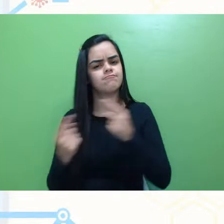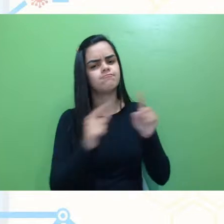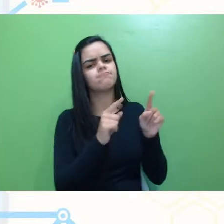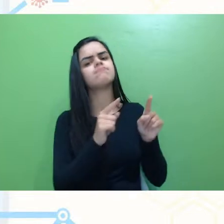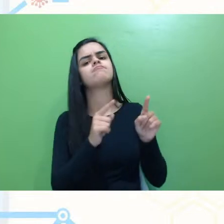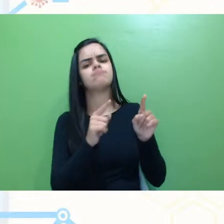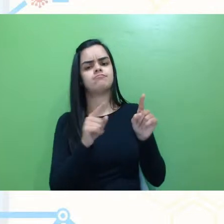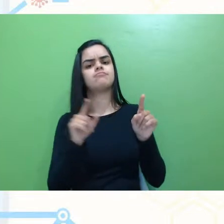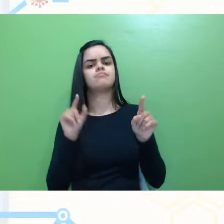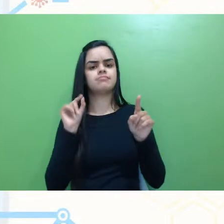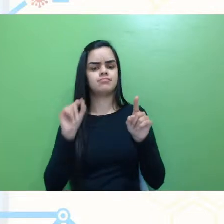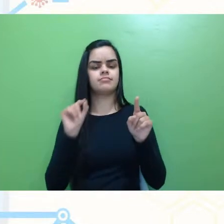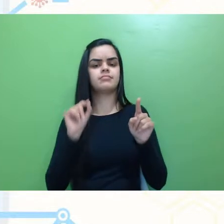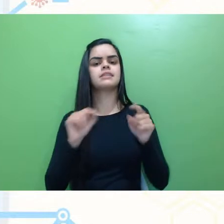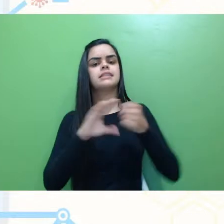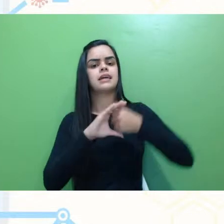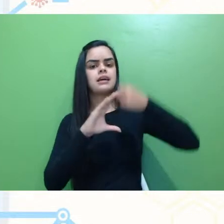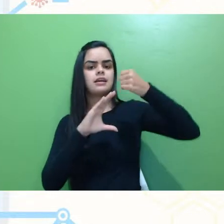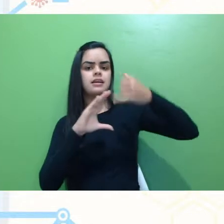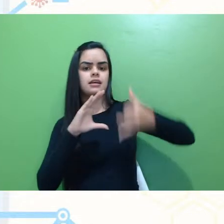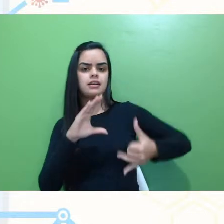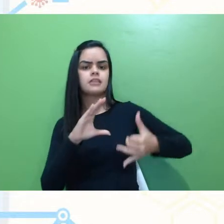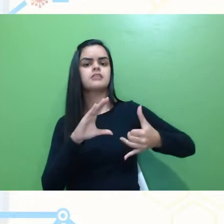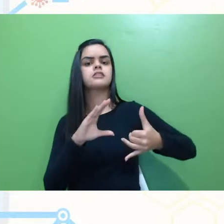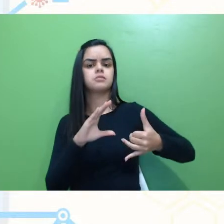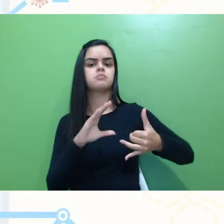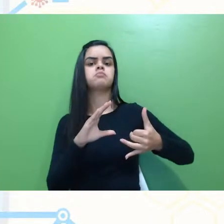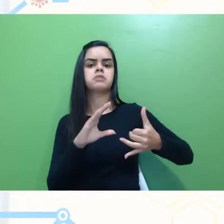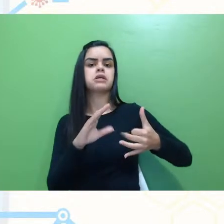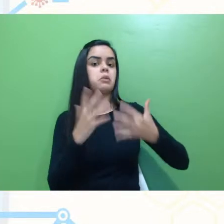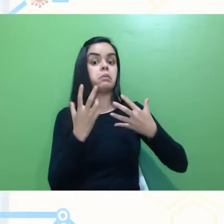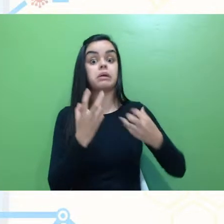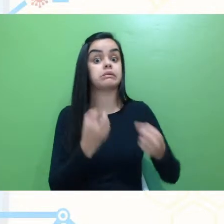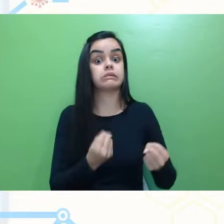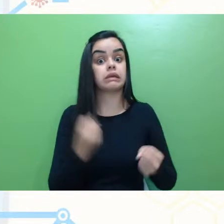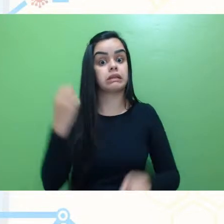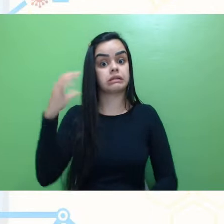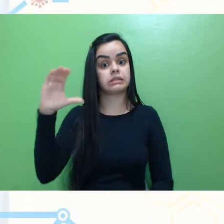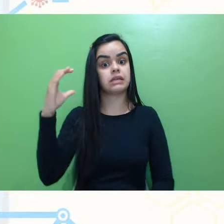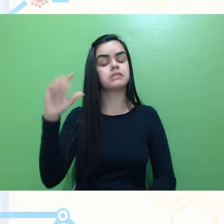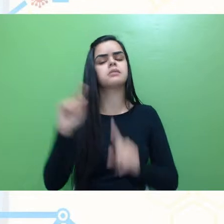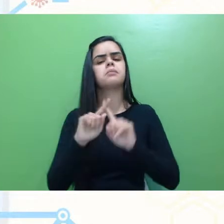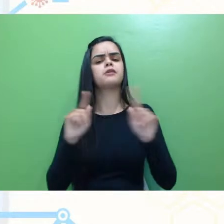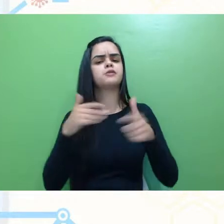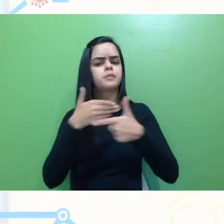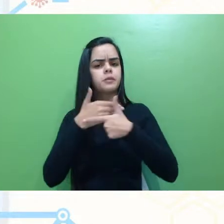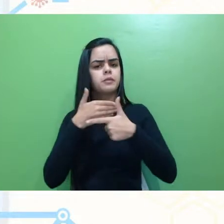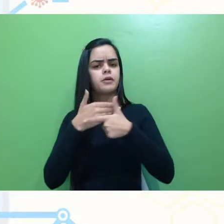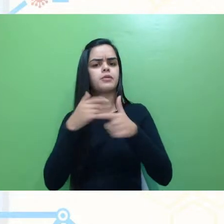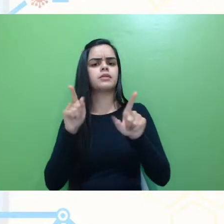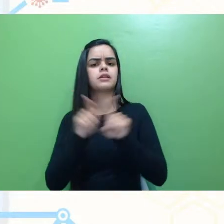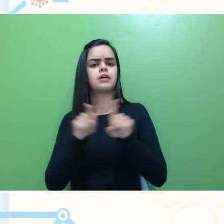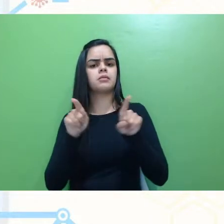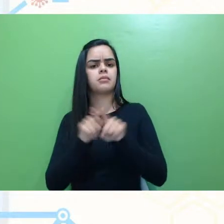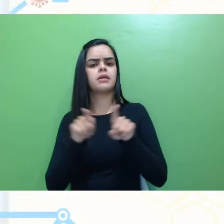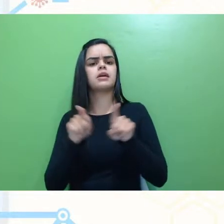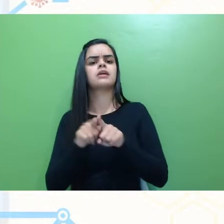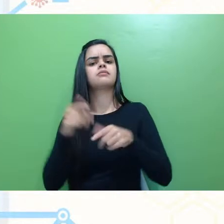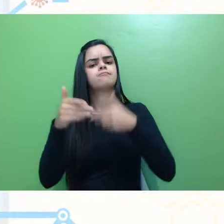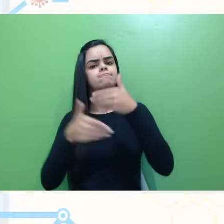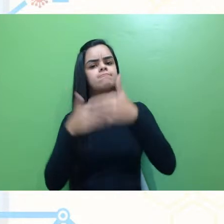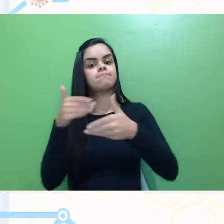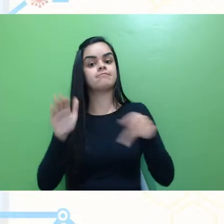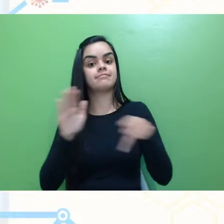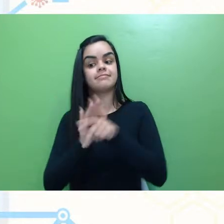essa característica, ao negacionismo científico, né, mas qual é o papel também dos processos educativos